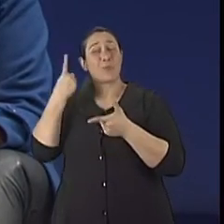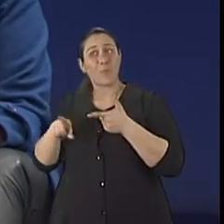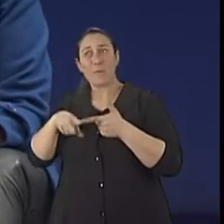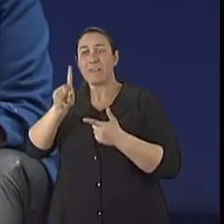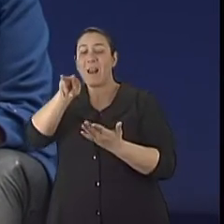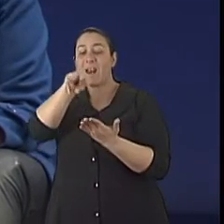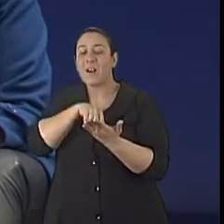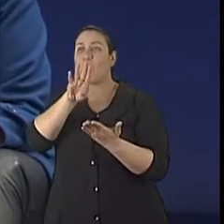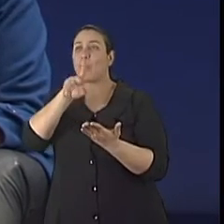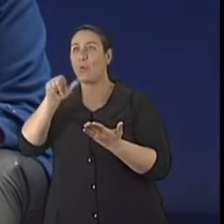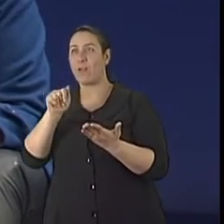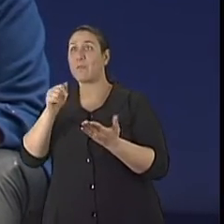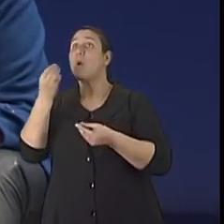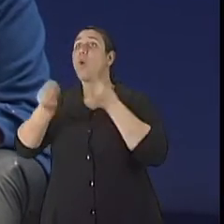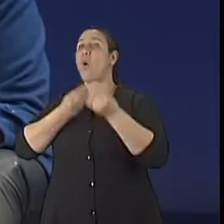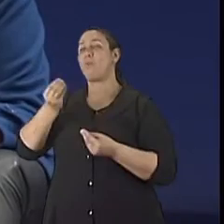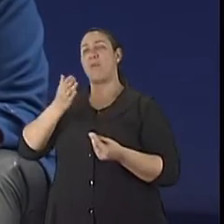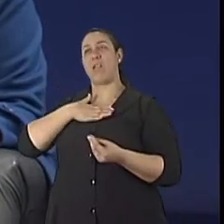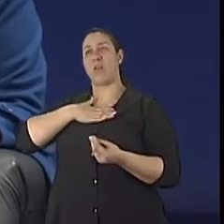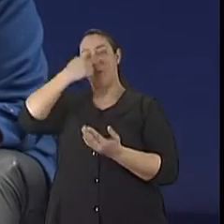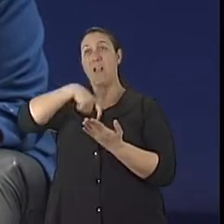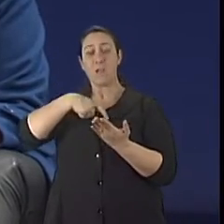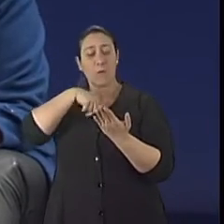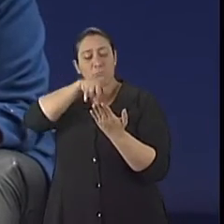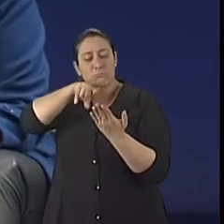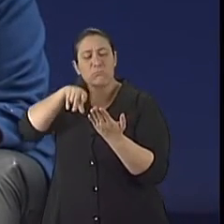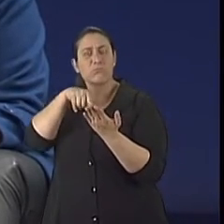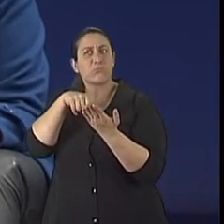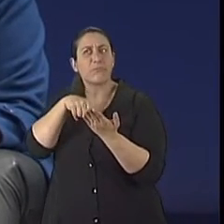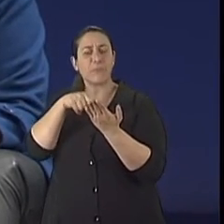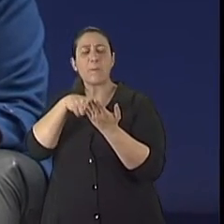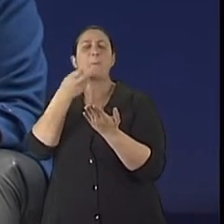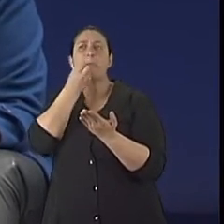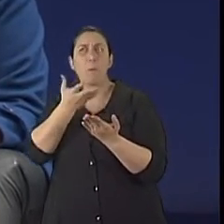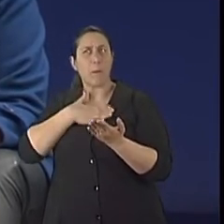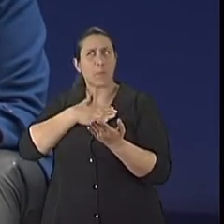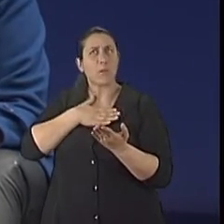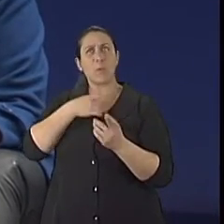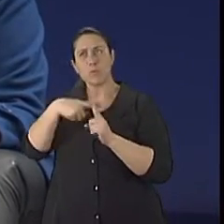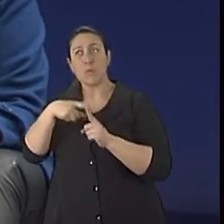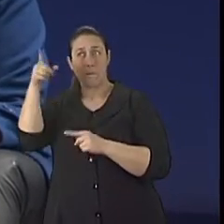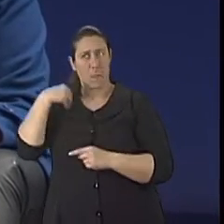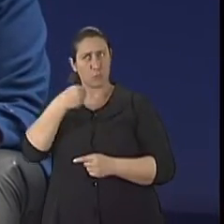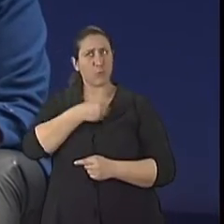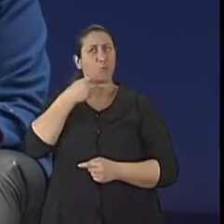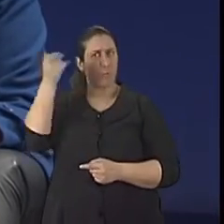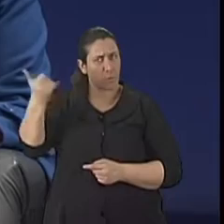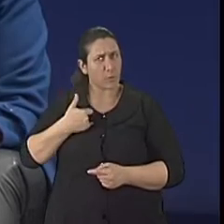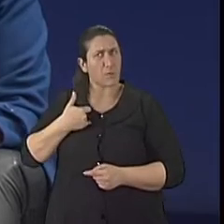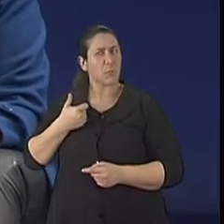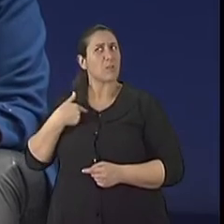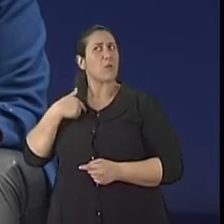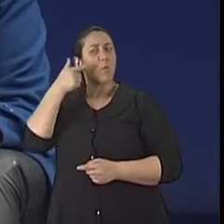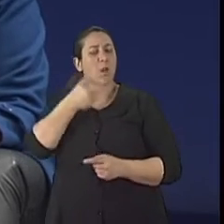a bula, é como eu leio a bula, né, pra que que eu tô tomando aquela medicação? O médico me disse que é pra isso? Então eu vou lá saber,